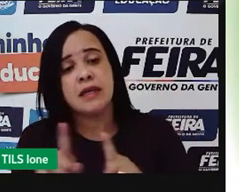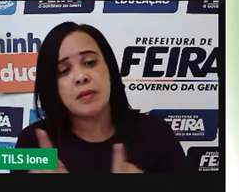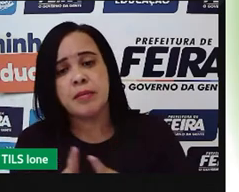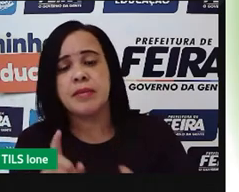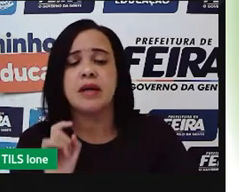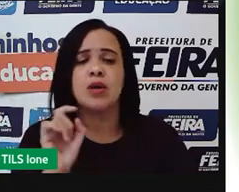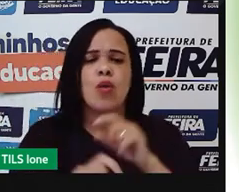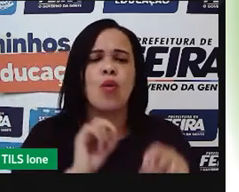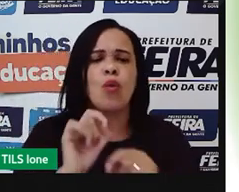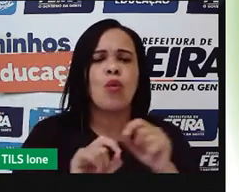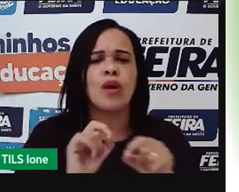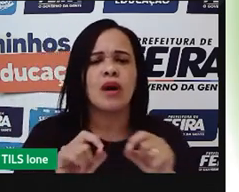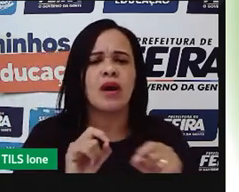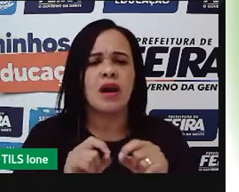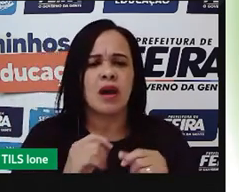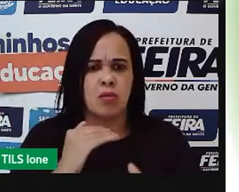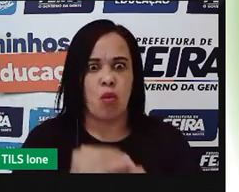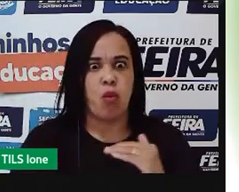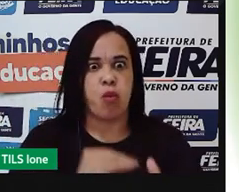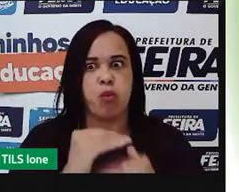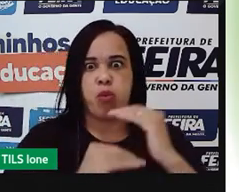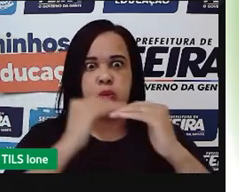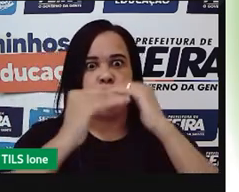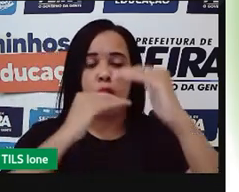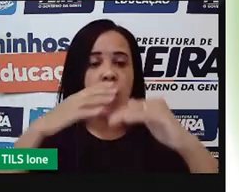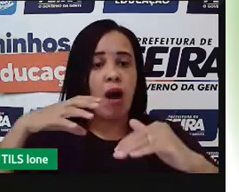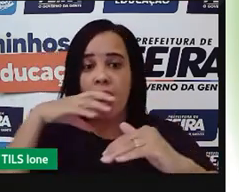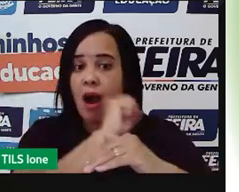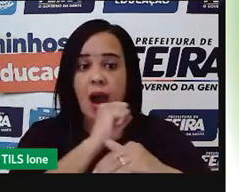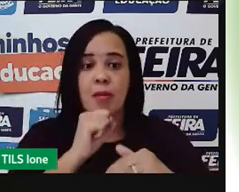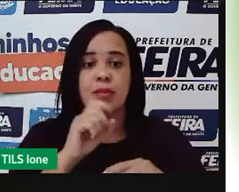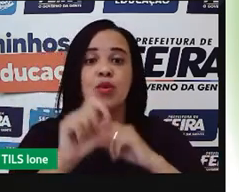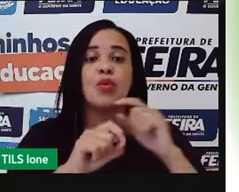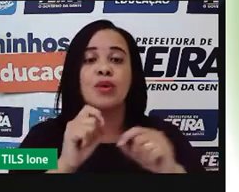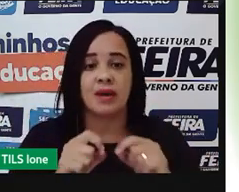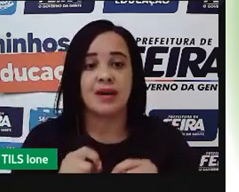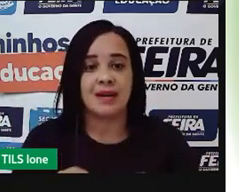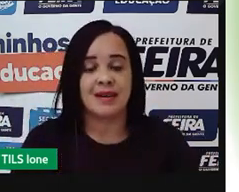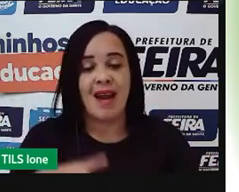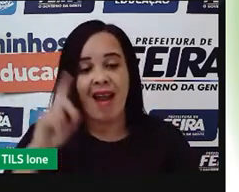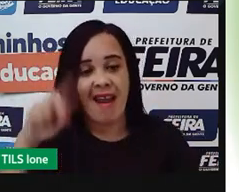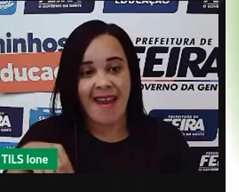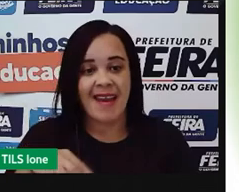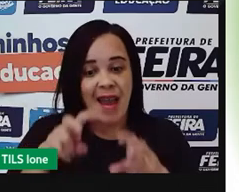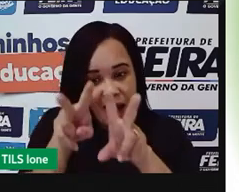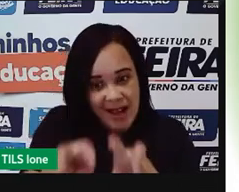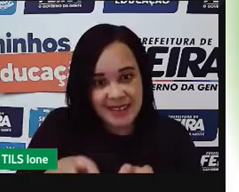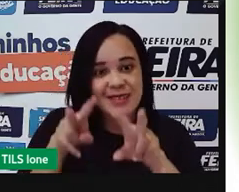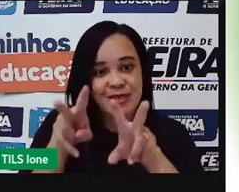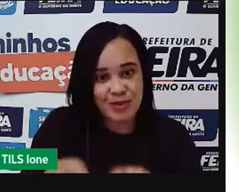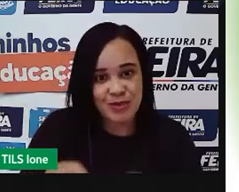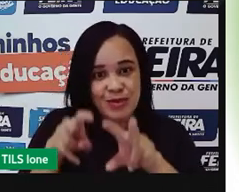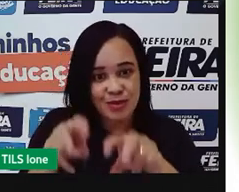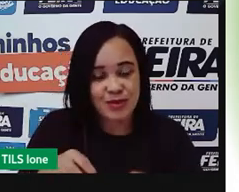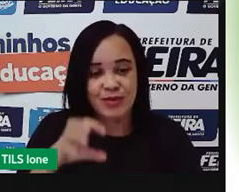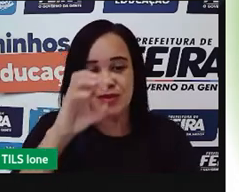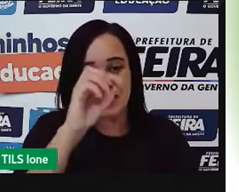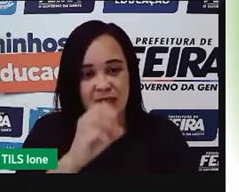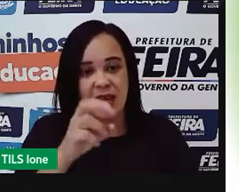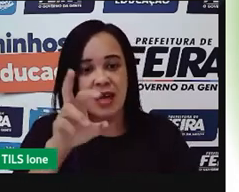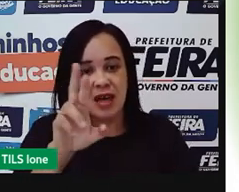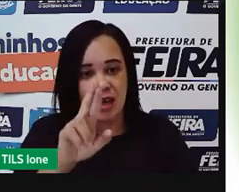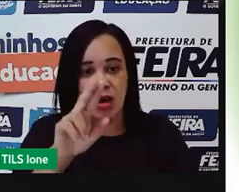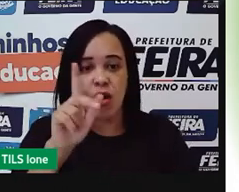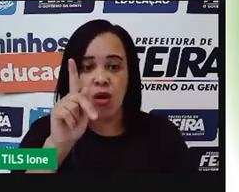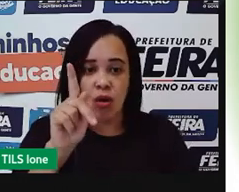questão da agricultura orgânica, que é aquela produzida de forma mais sustentável, que não vai agredir o ambiente, que não agride a